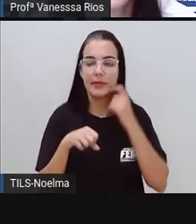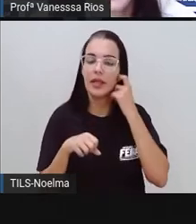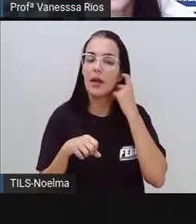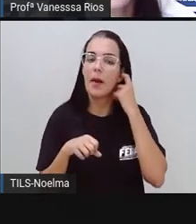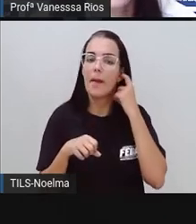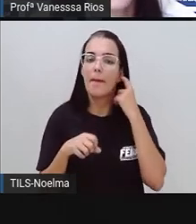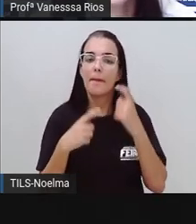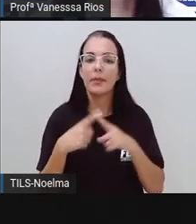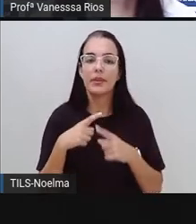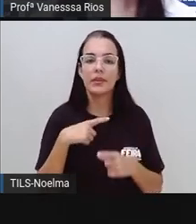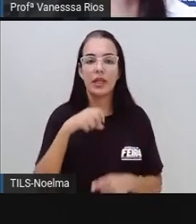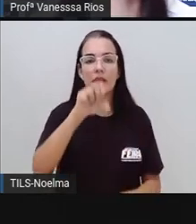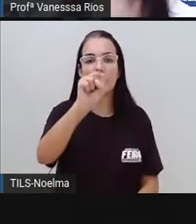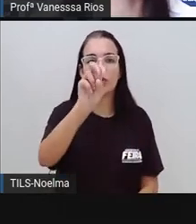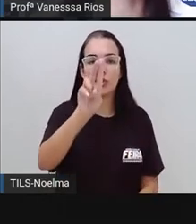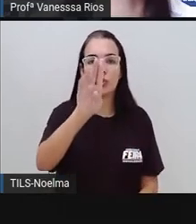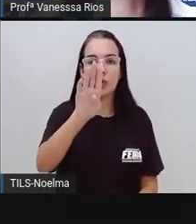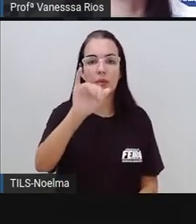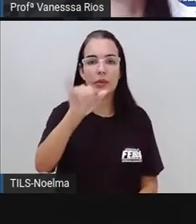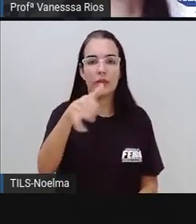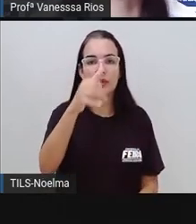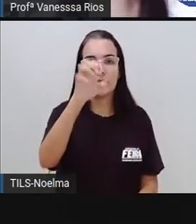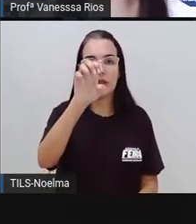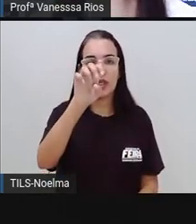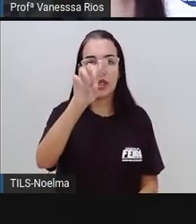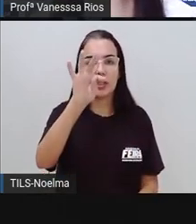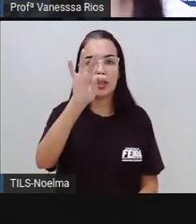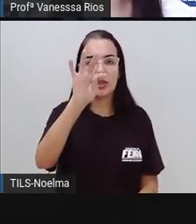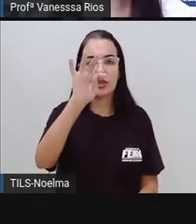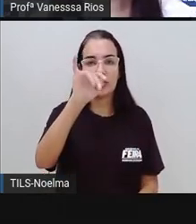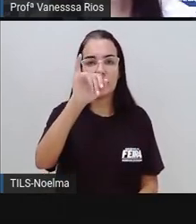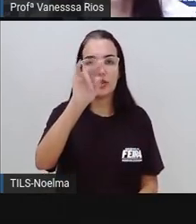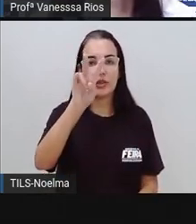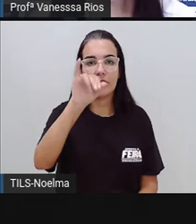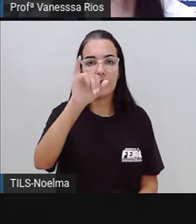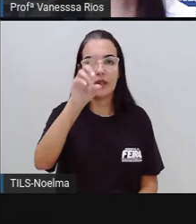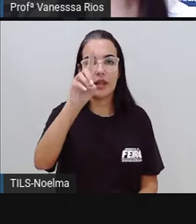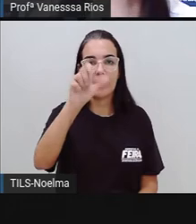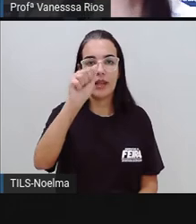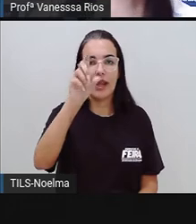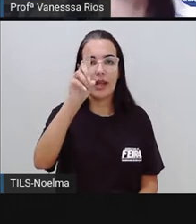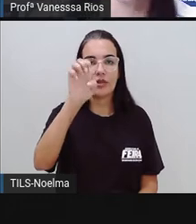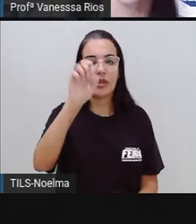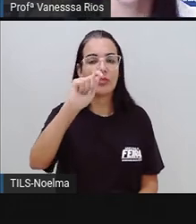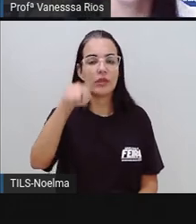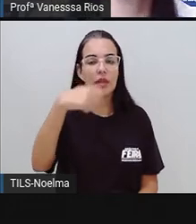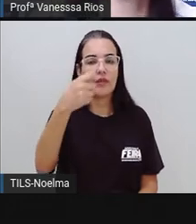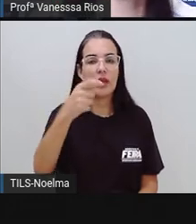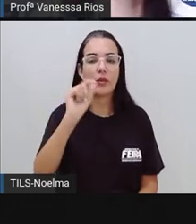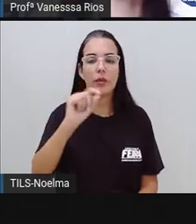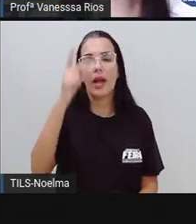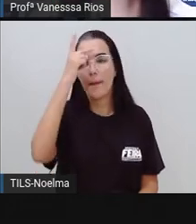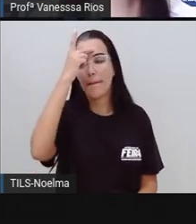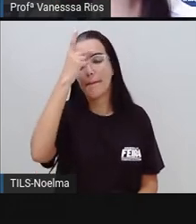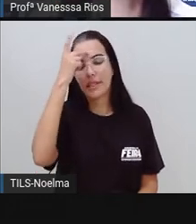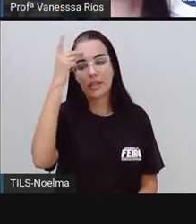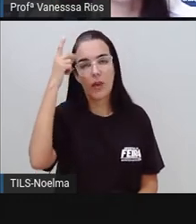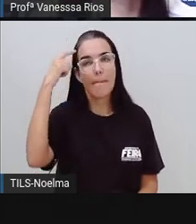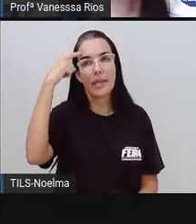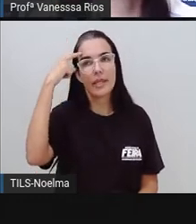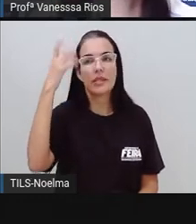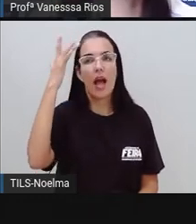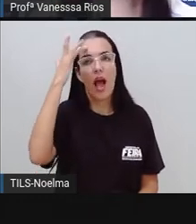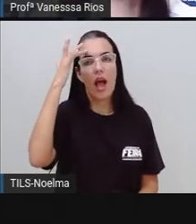a subjetividade, né? Aquilo que a pessoa sente, aquilo que a pessoa pensa, aquilo que a pessoa acha, vai estar muito